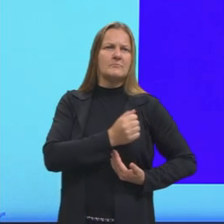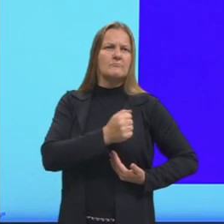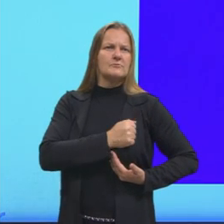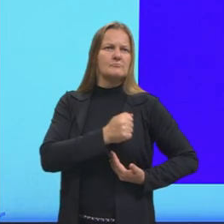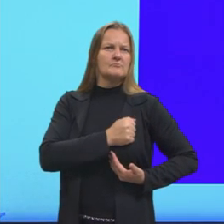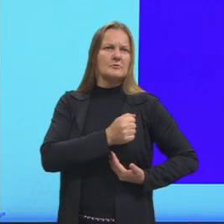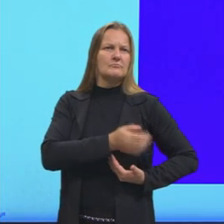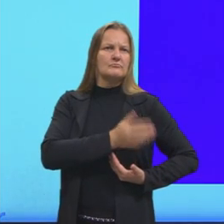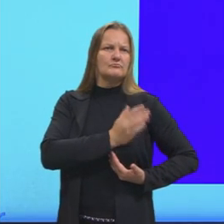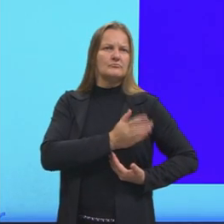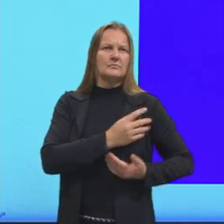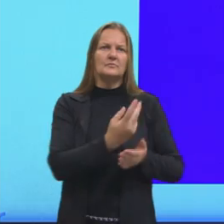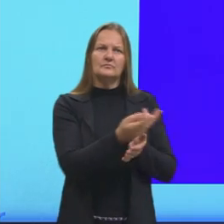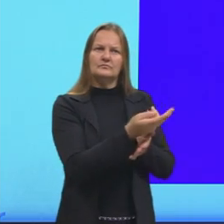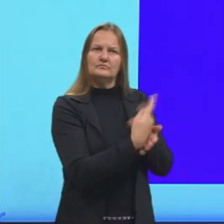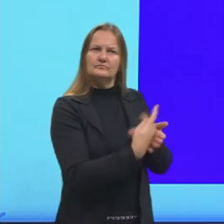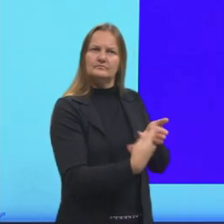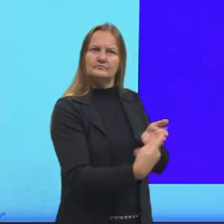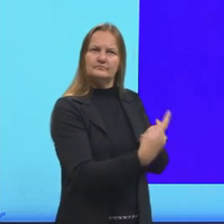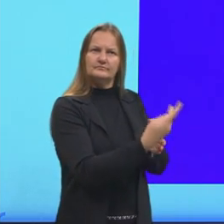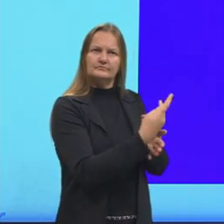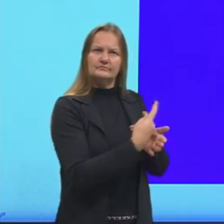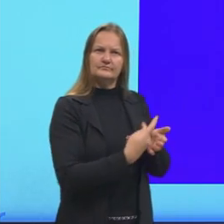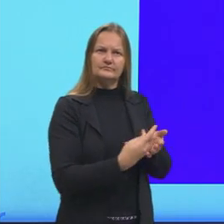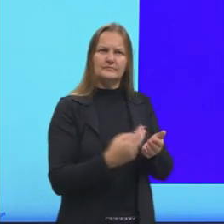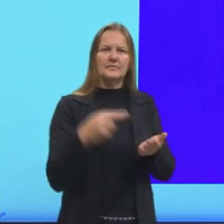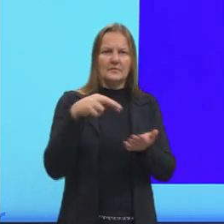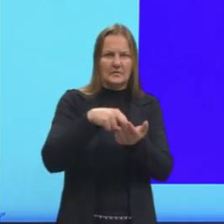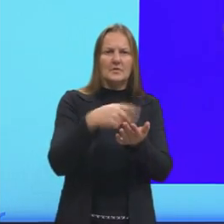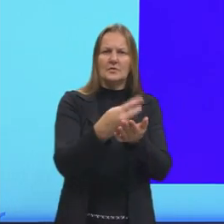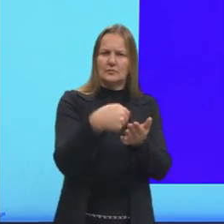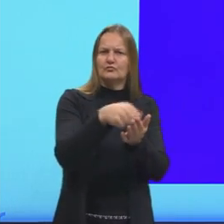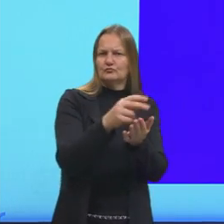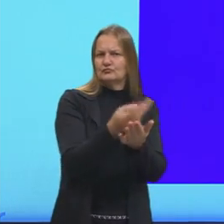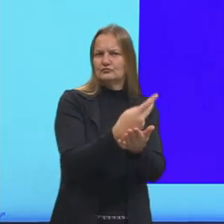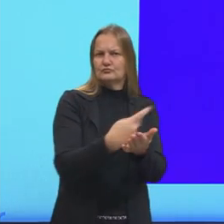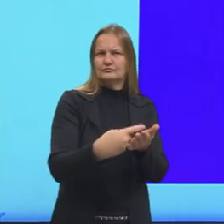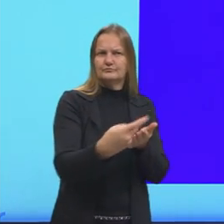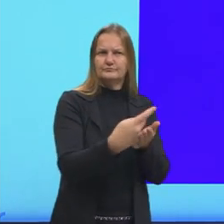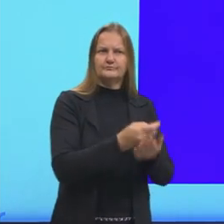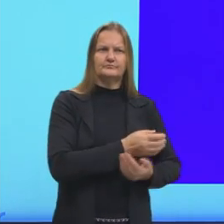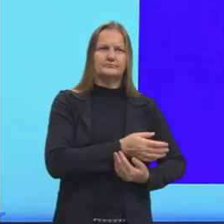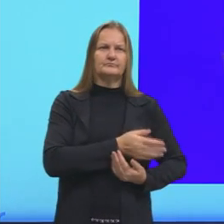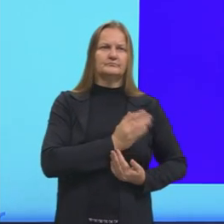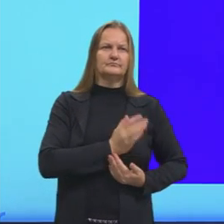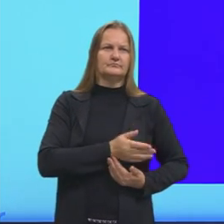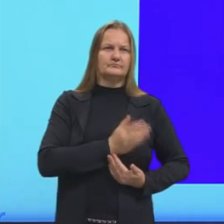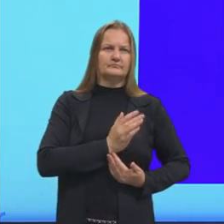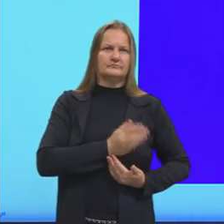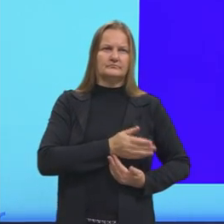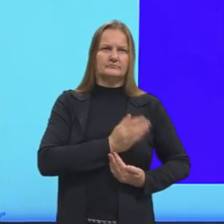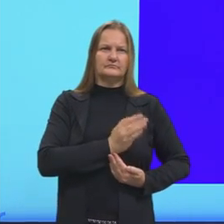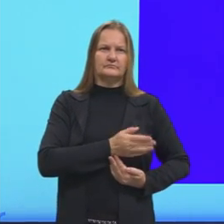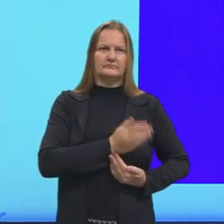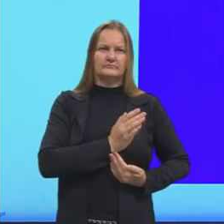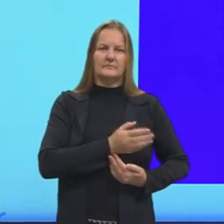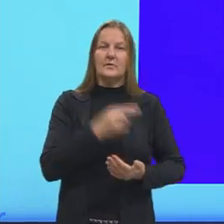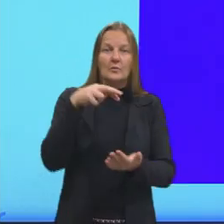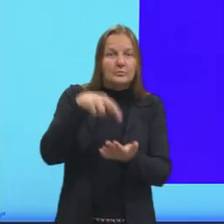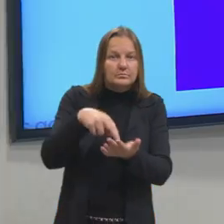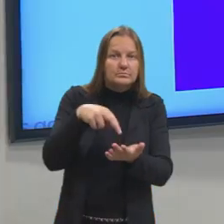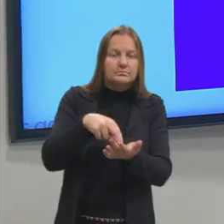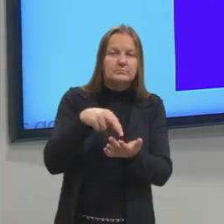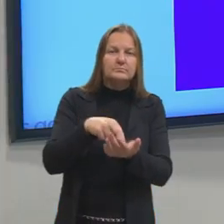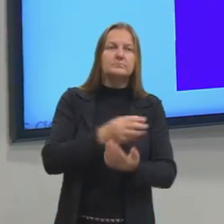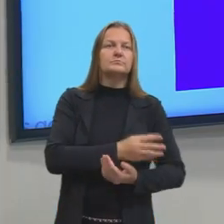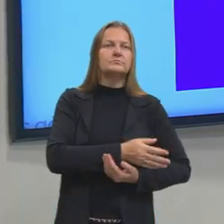desenho, eu não ia trazer um coração real, a gente tem aqui um coração bem realista. Se a